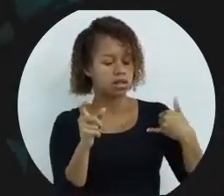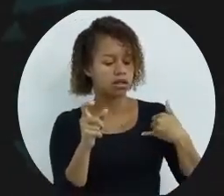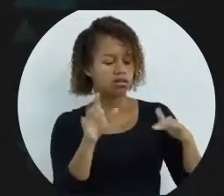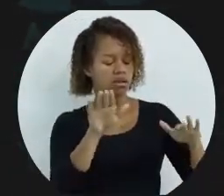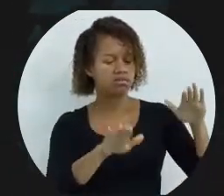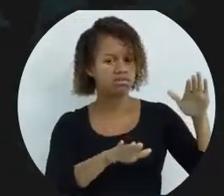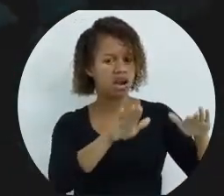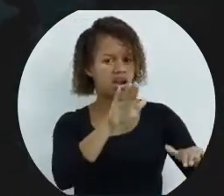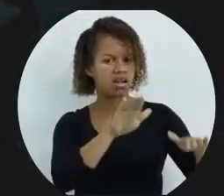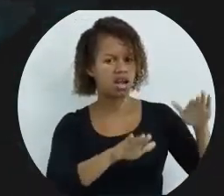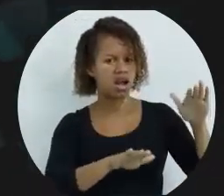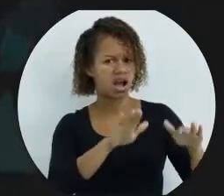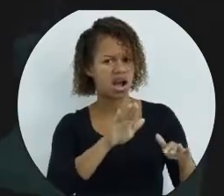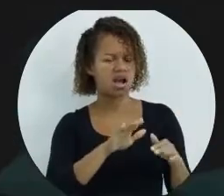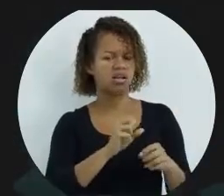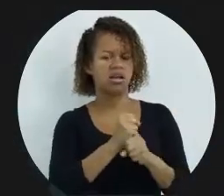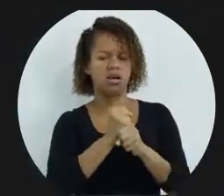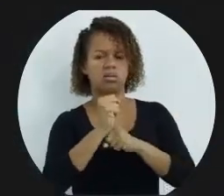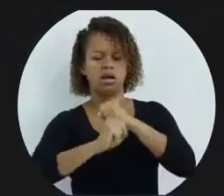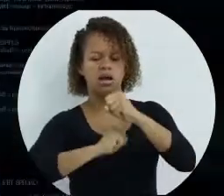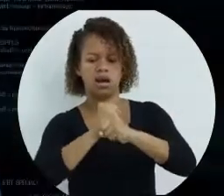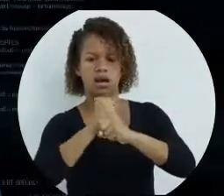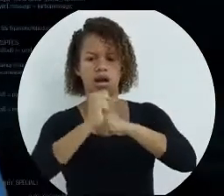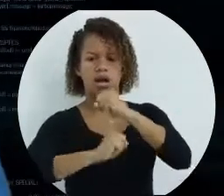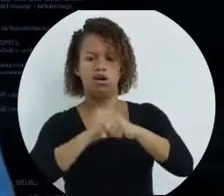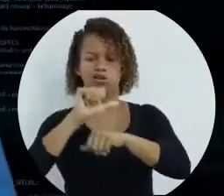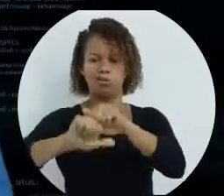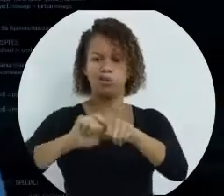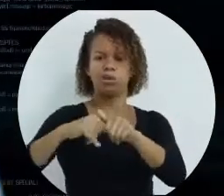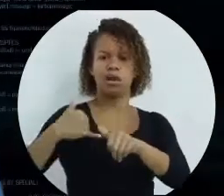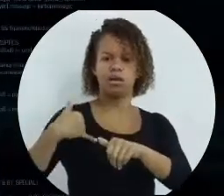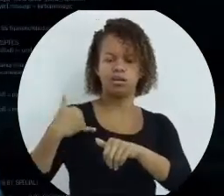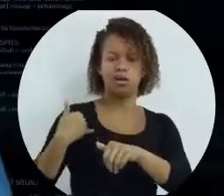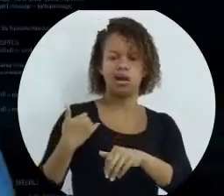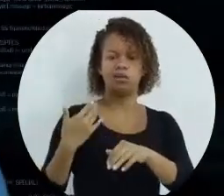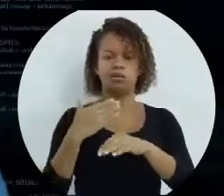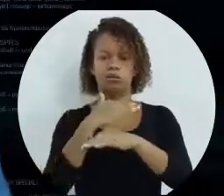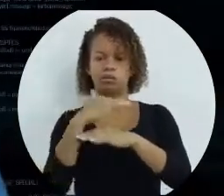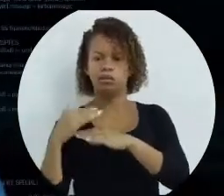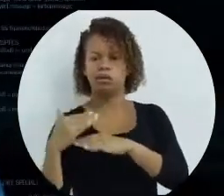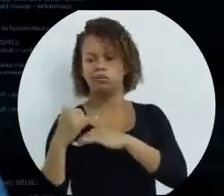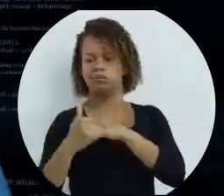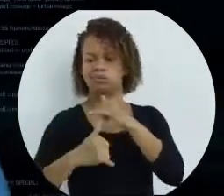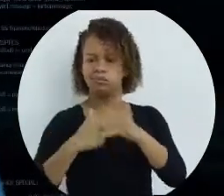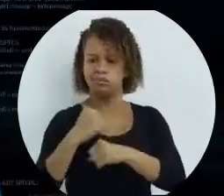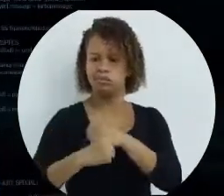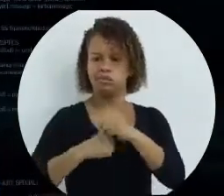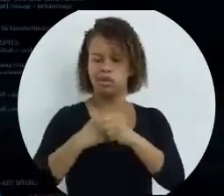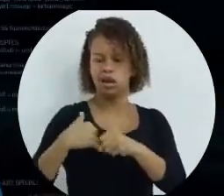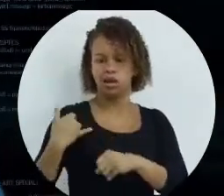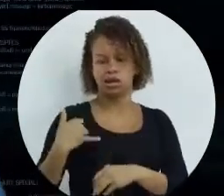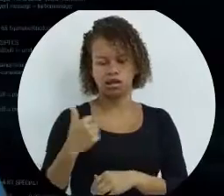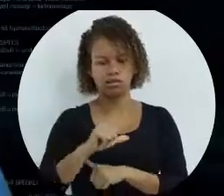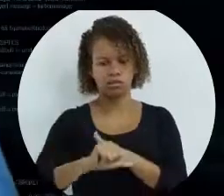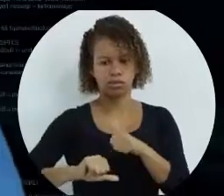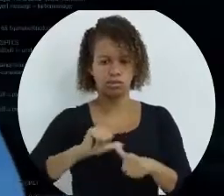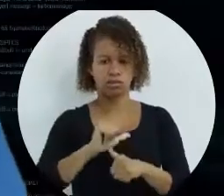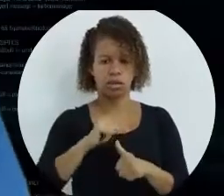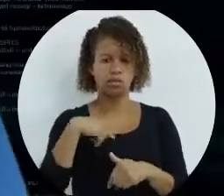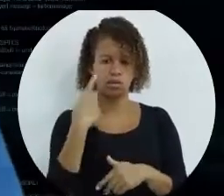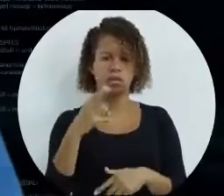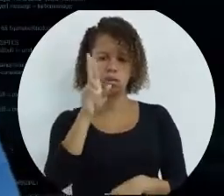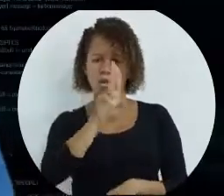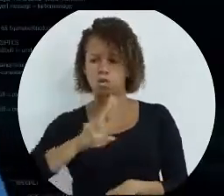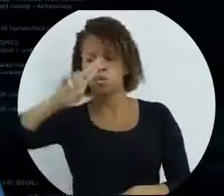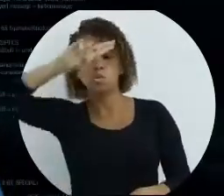variar. Se for de ano a ano, a pessoa muda a idade, ou no meio do ano pessoa pode mudar a idade. E também pode ser que